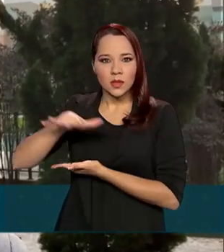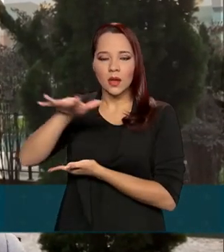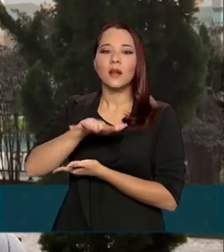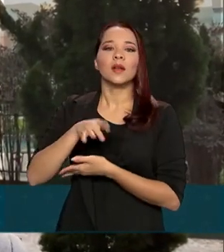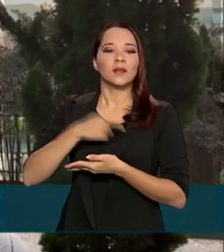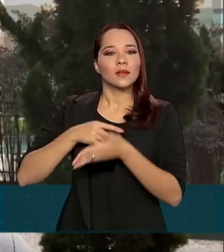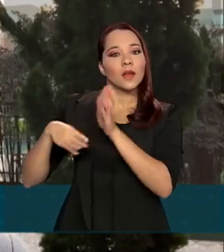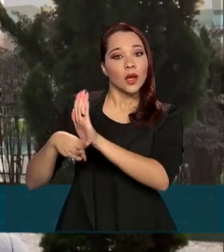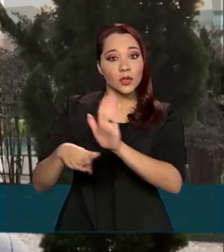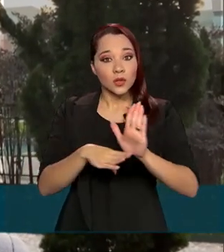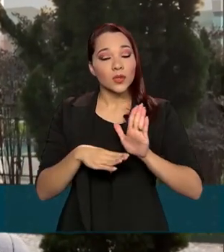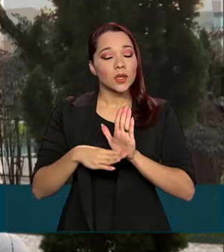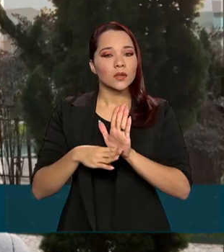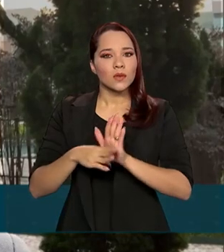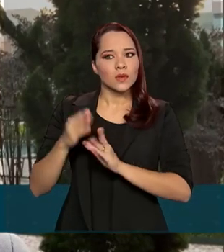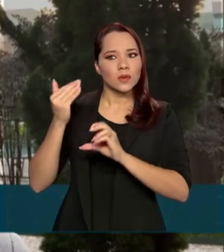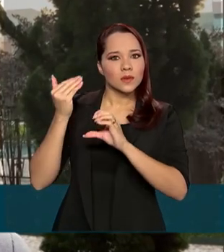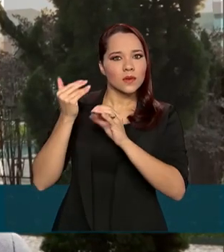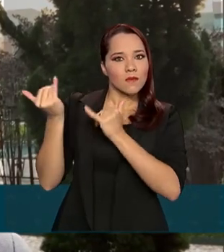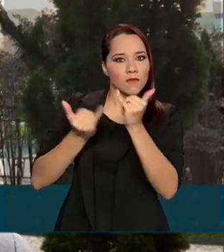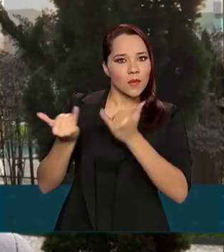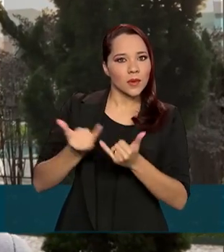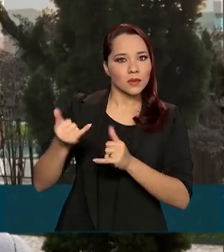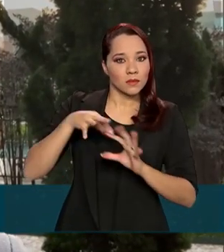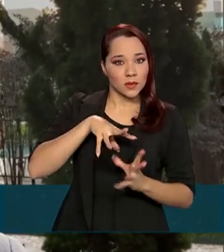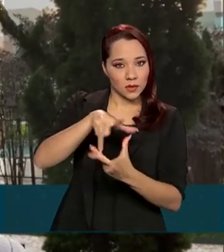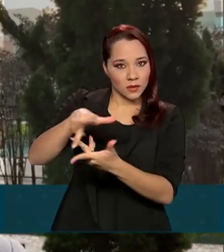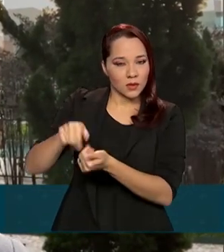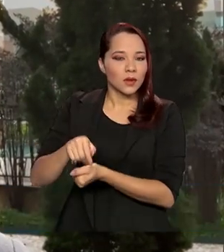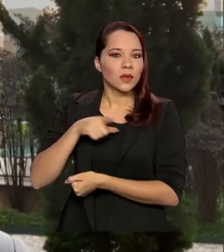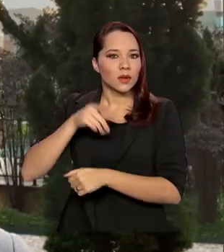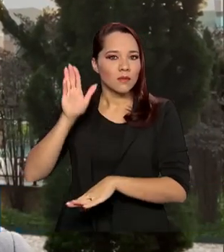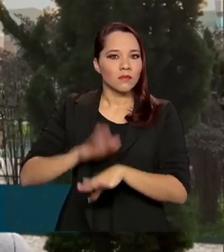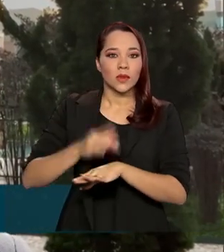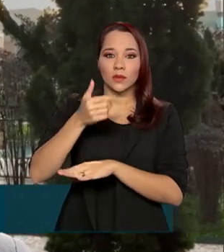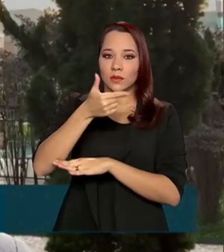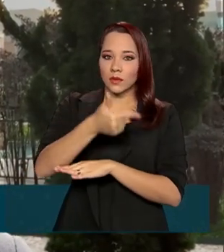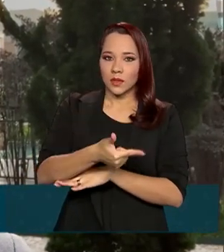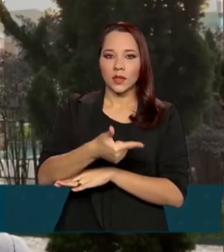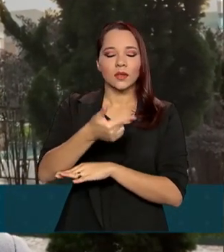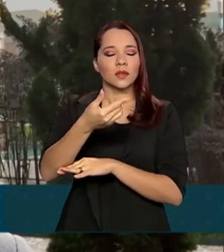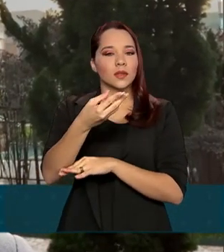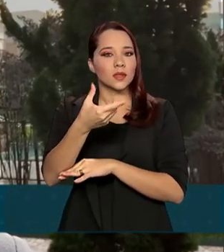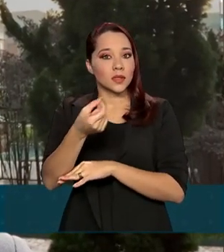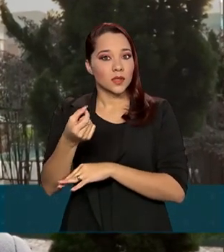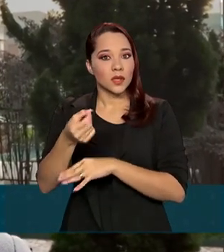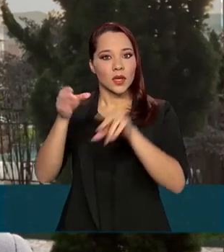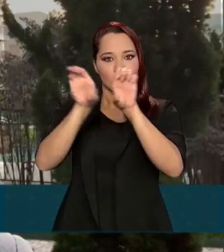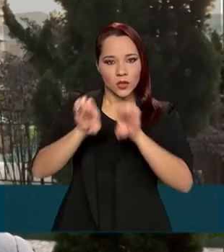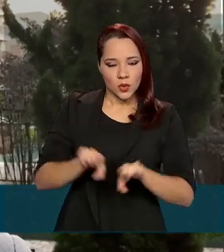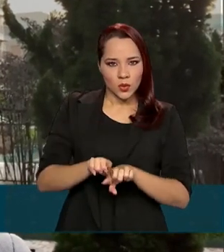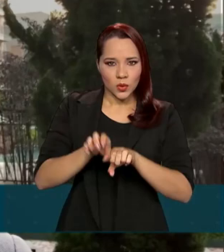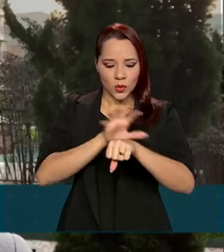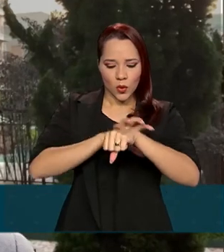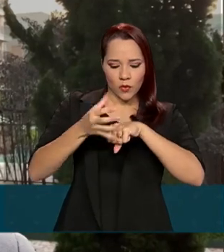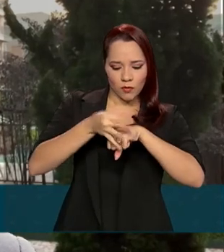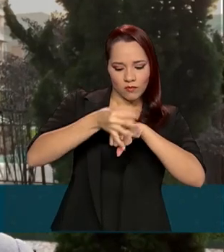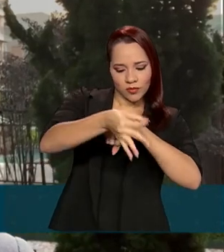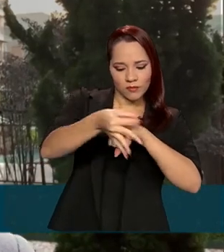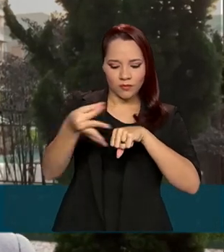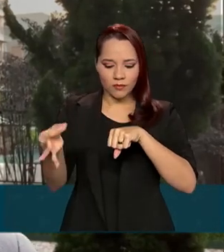colaborando com o Banco de Dados Internacional, que já reuniu mais de 200 estruturas de pedaços do coronavírus.